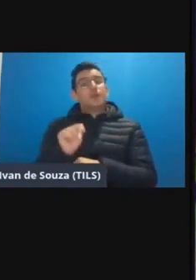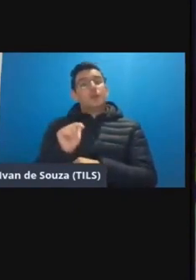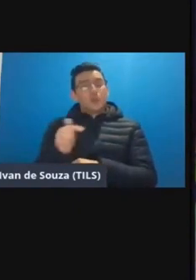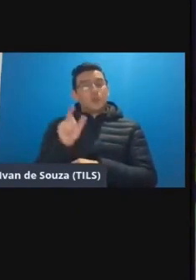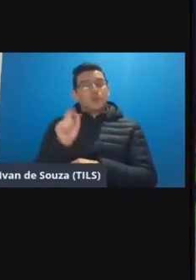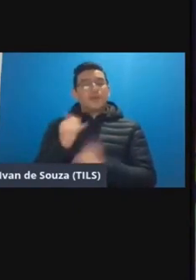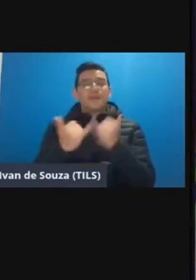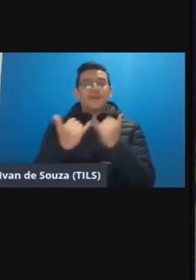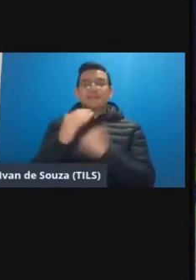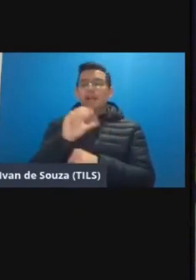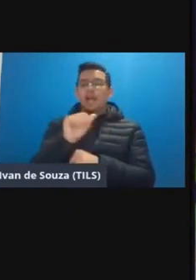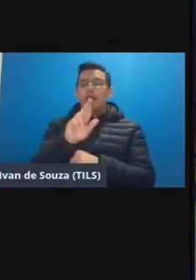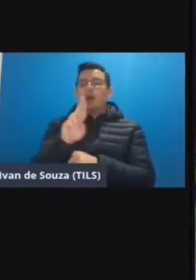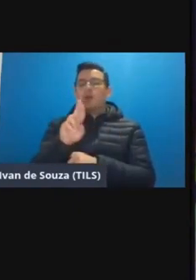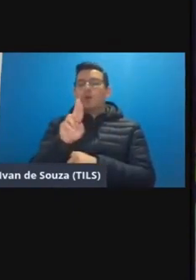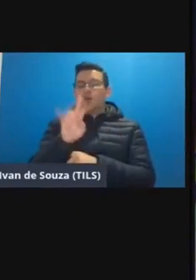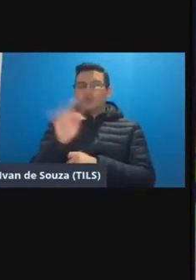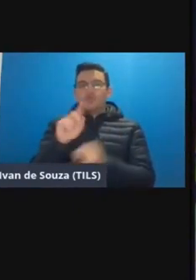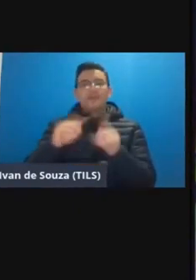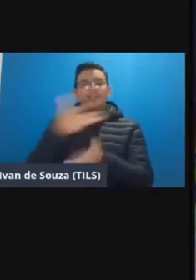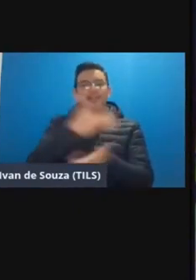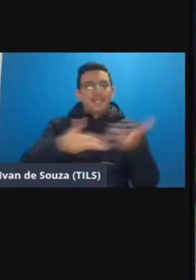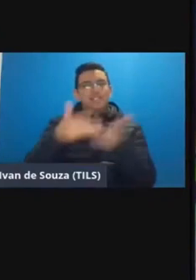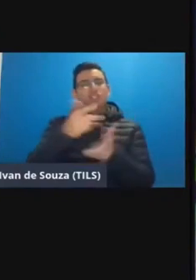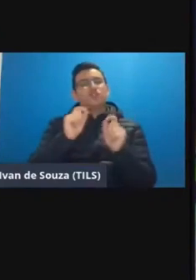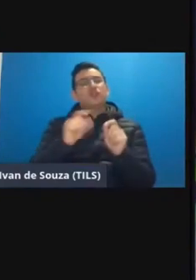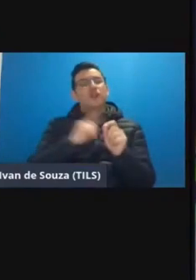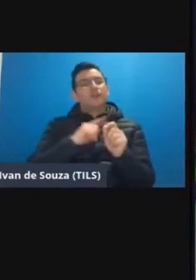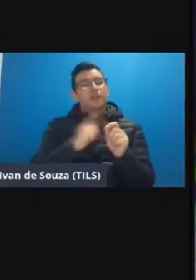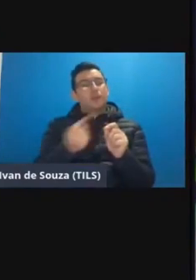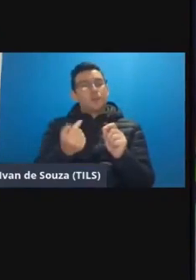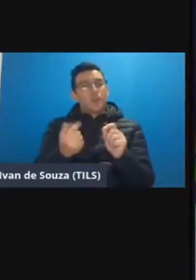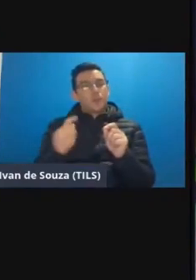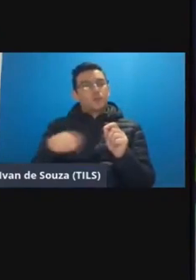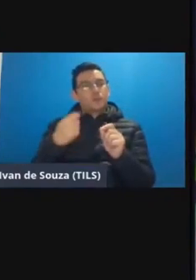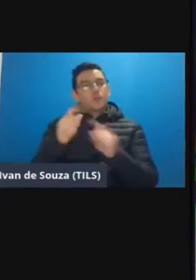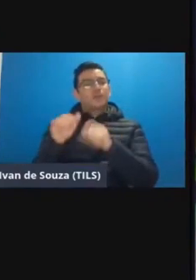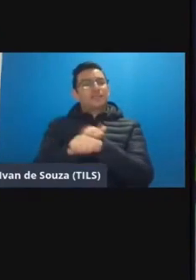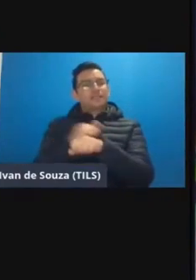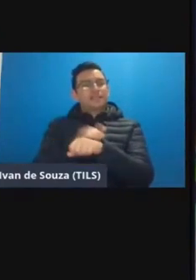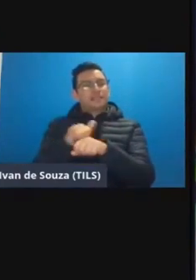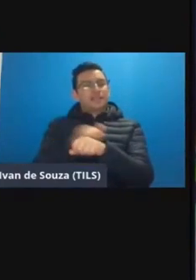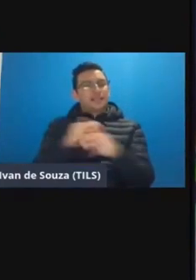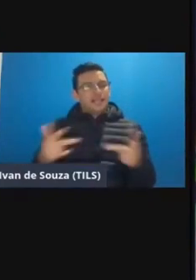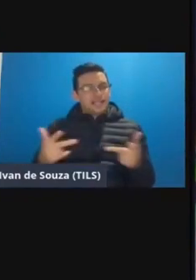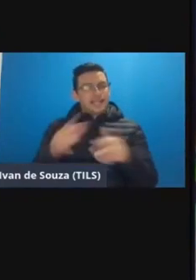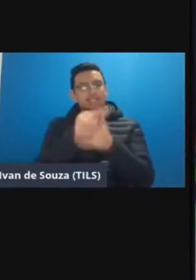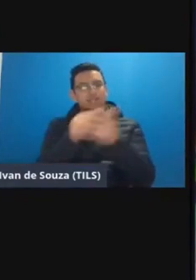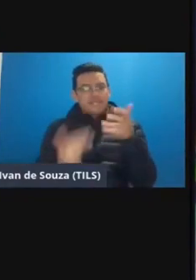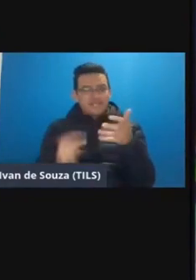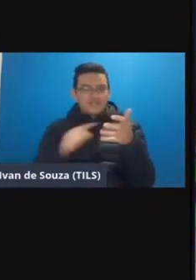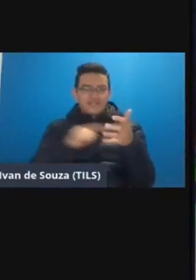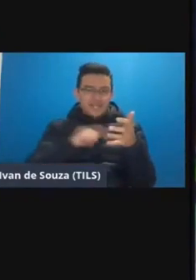com o carrute mas ele é interativo assim ele tem um pouco de estratégias imersivas digamos assim tem